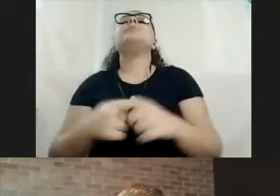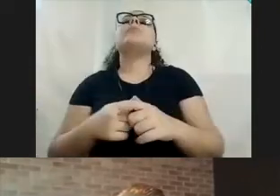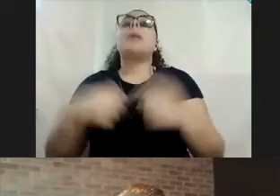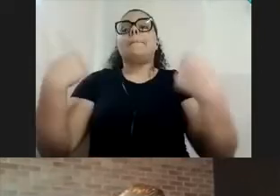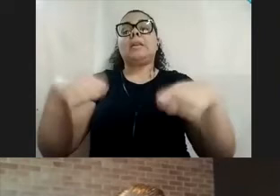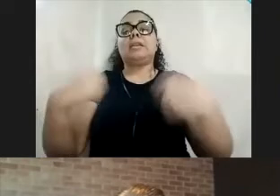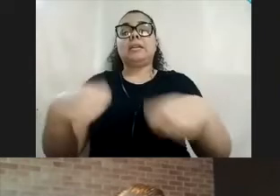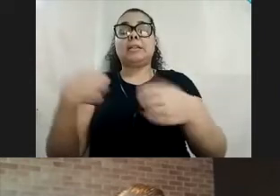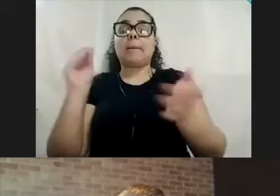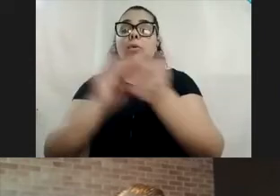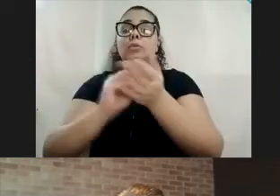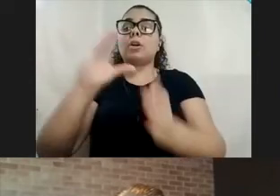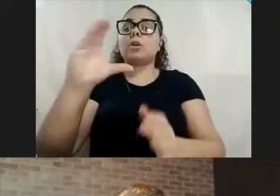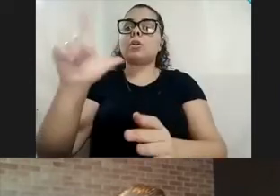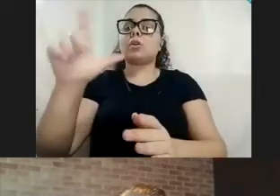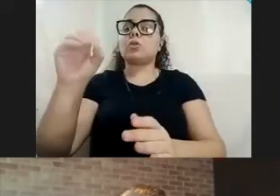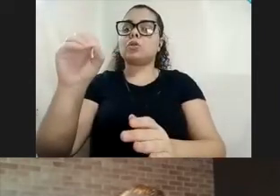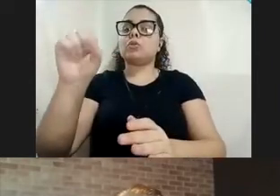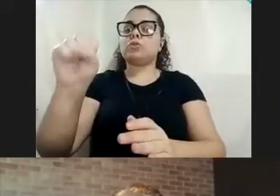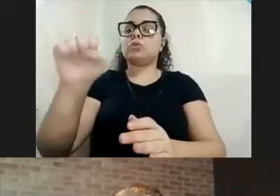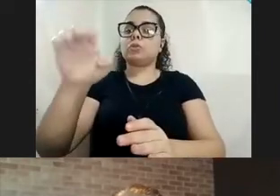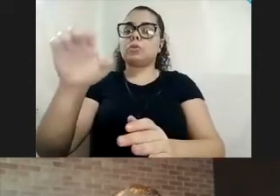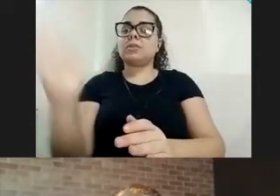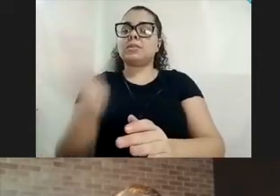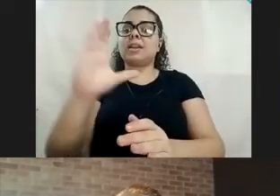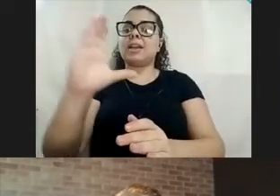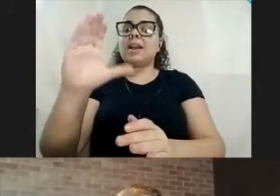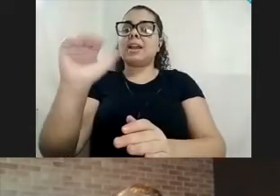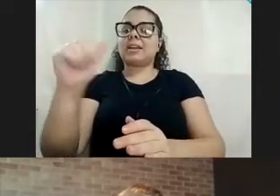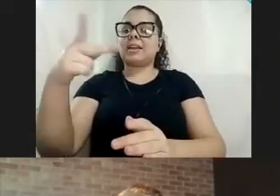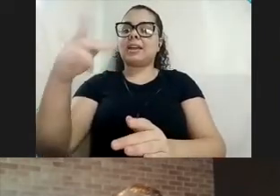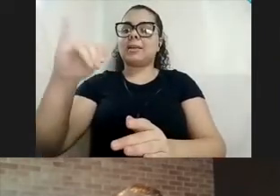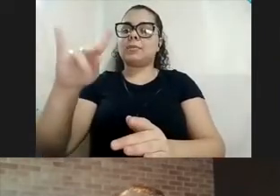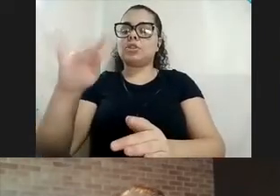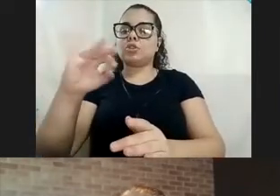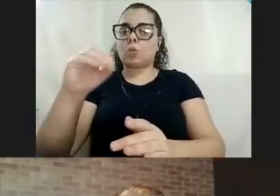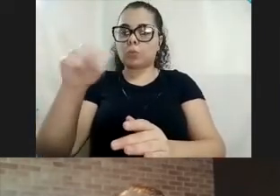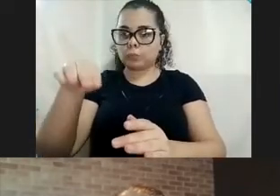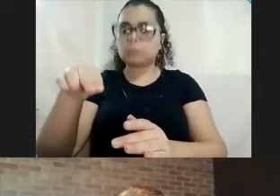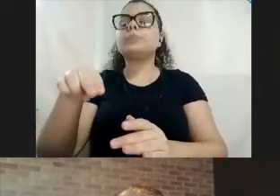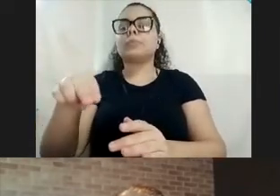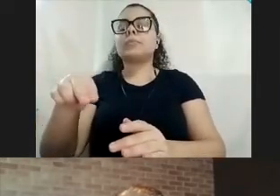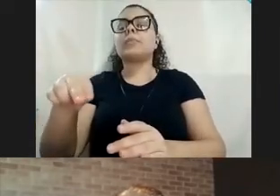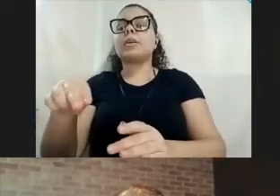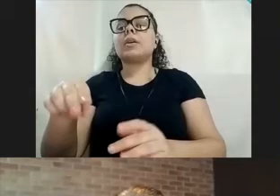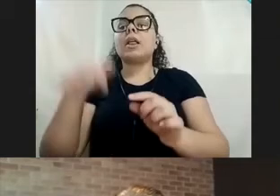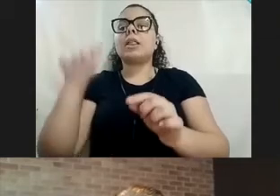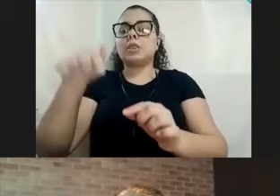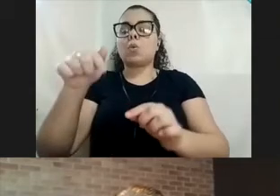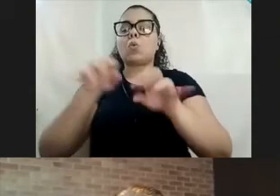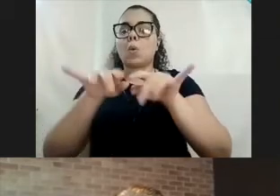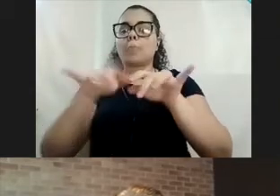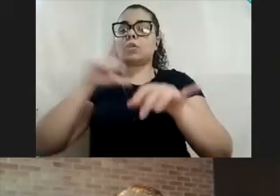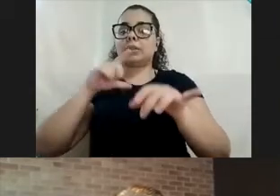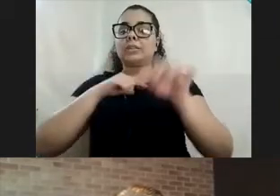ativar o close caption do vídeo. Se você estiver no computador, na parte inferior tem um símbolo, que são